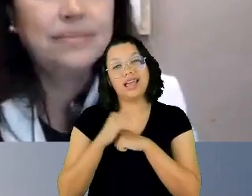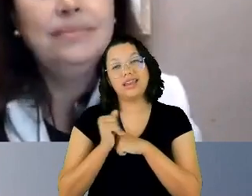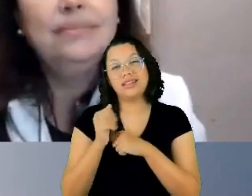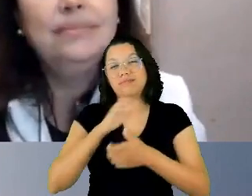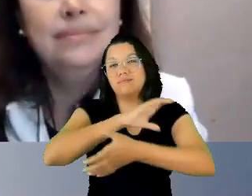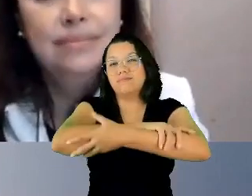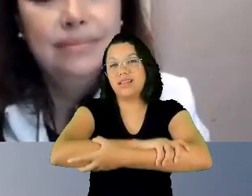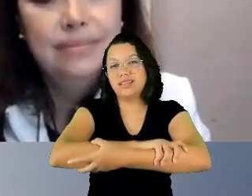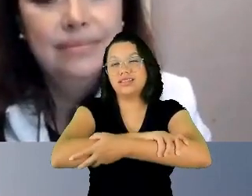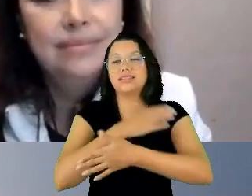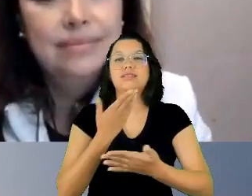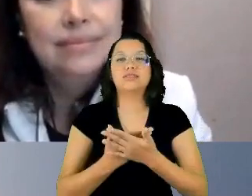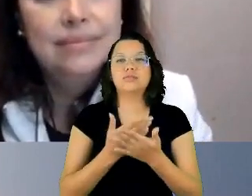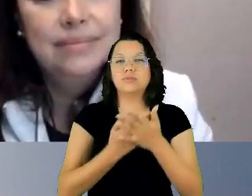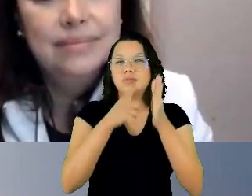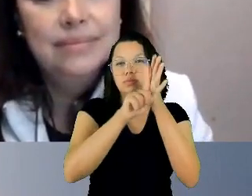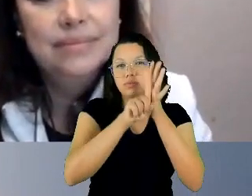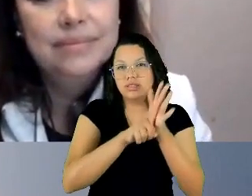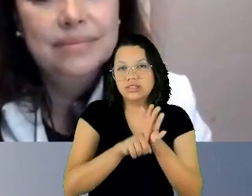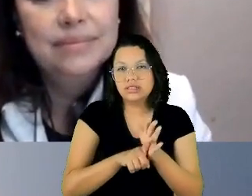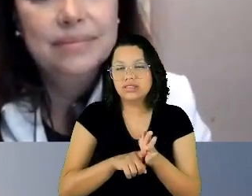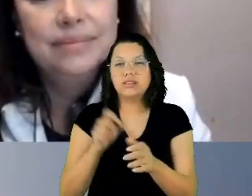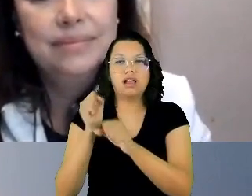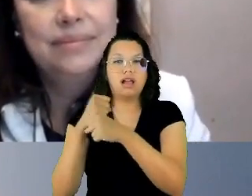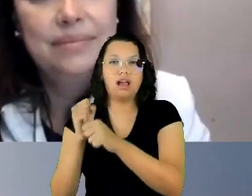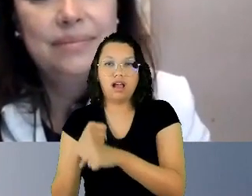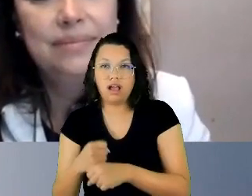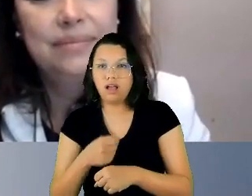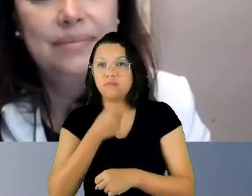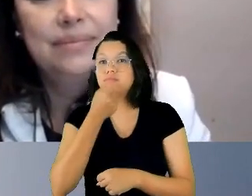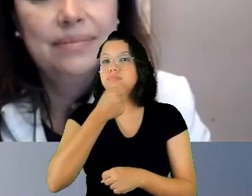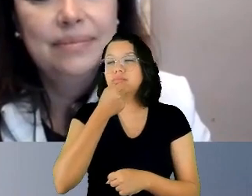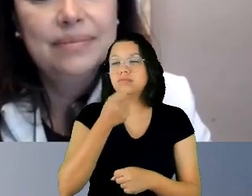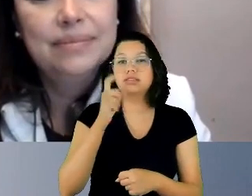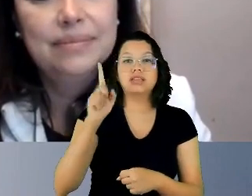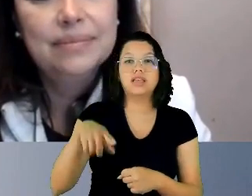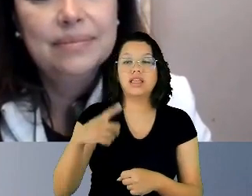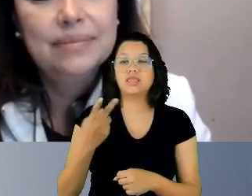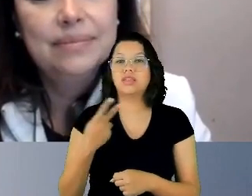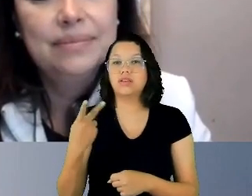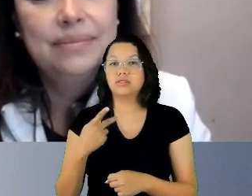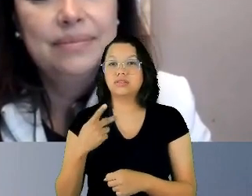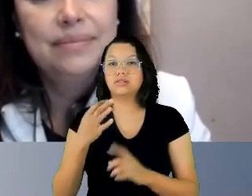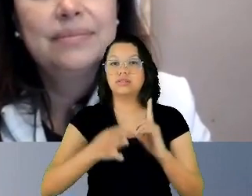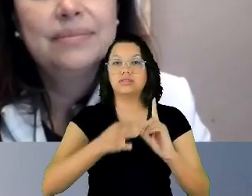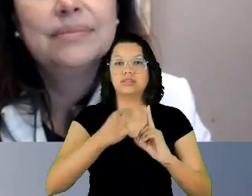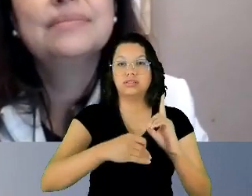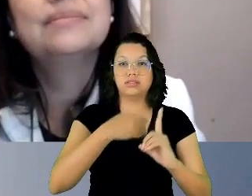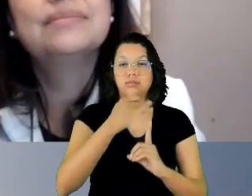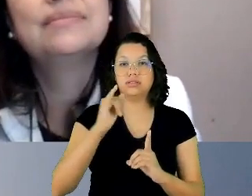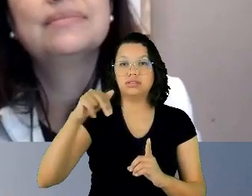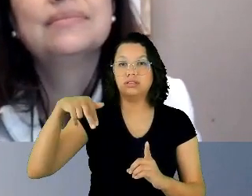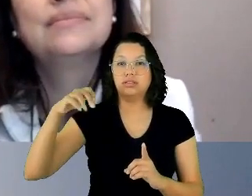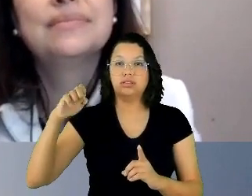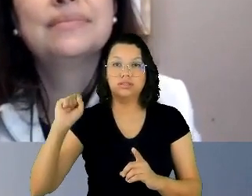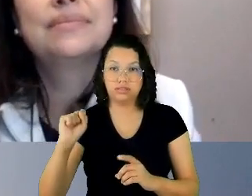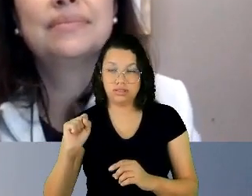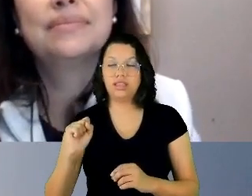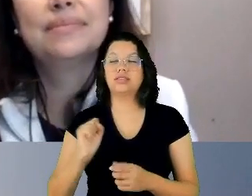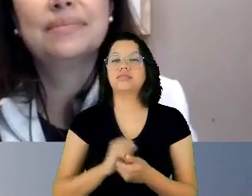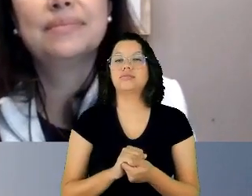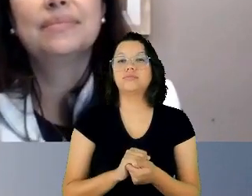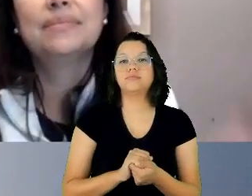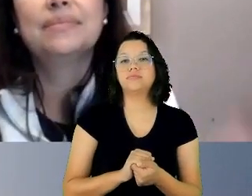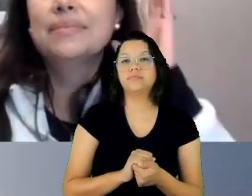coletivas, que é a nossa querida desembargadora Inês Virgínia Prado Soares. Inês, conte sempre